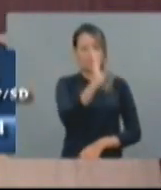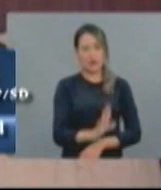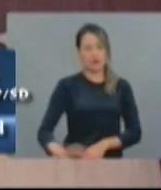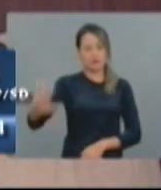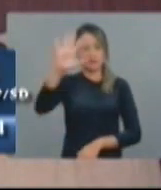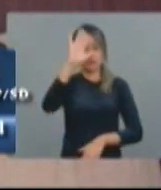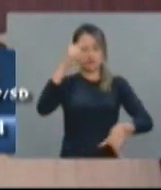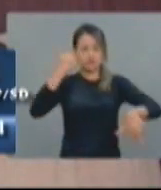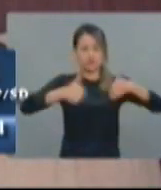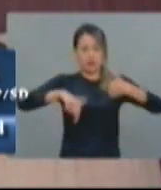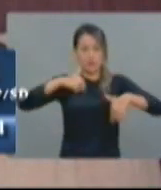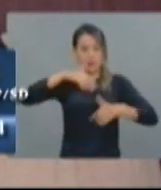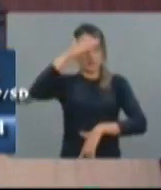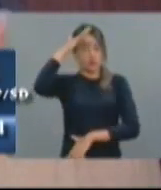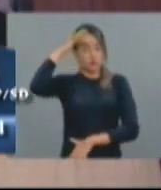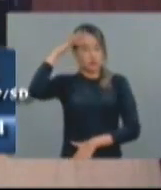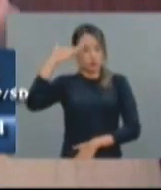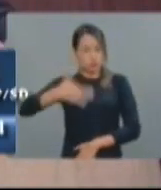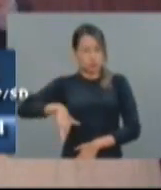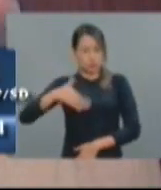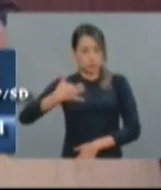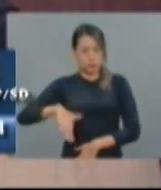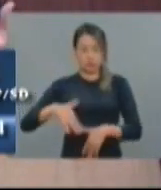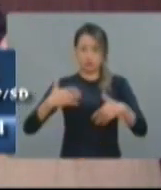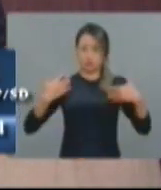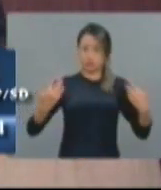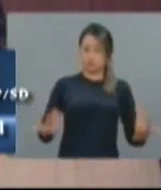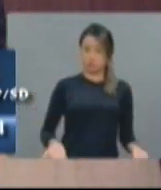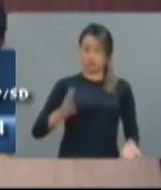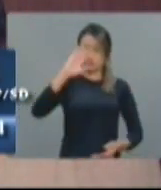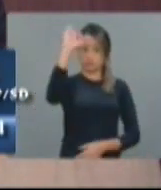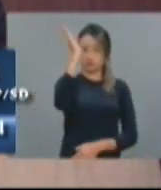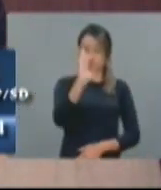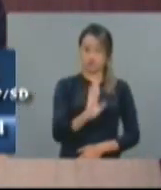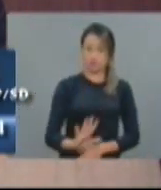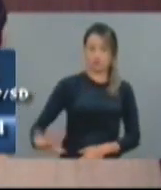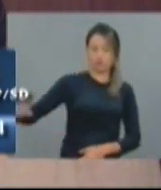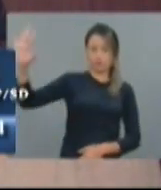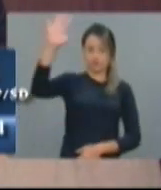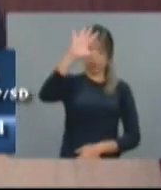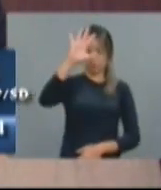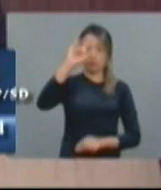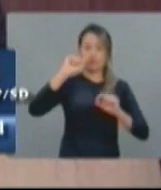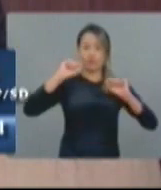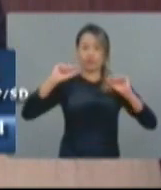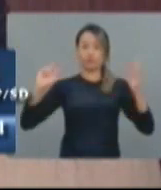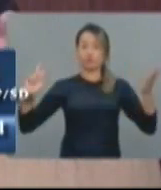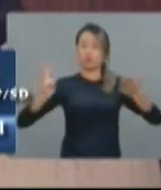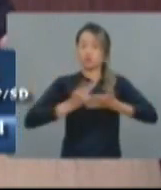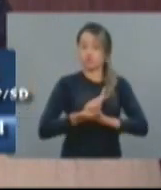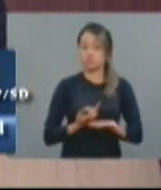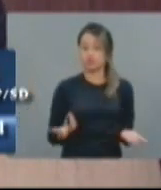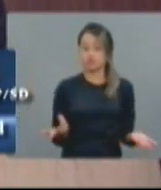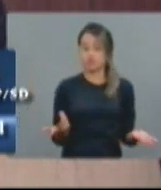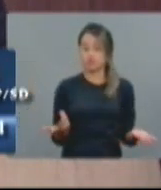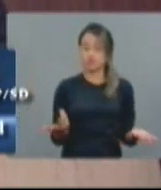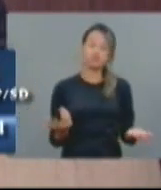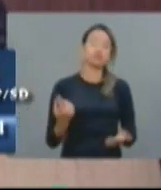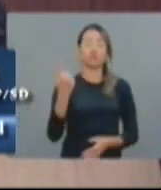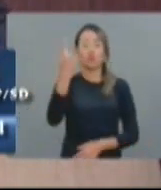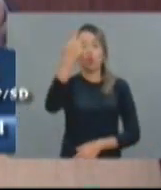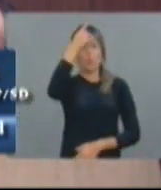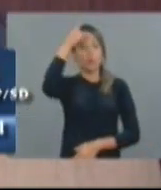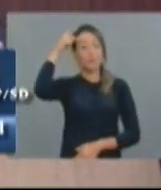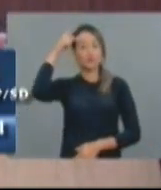empresa, por cada comerciante. e não há no Brasil, deputado Capitão Wagner, deputado Aldic, um só cidadão,